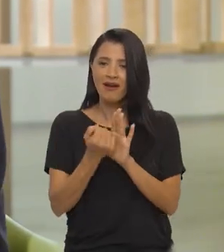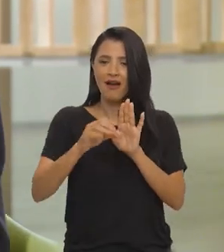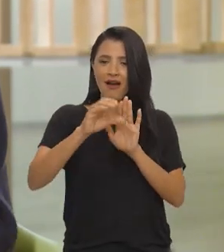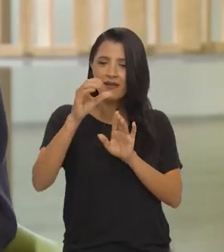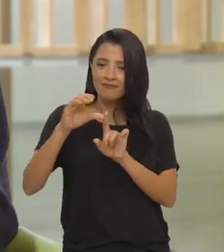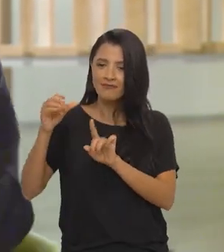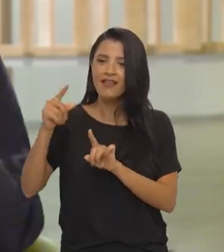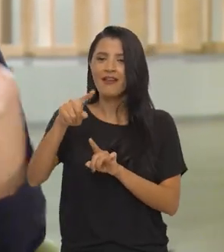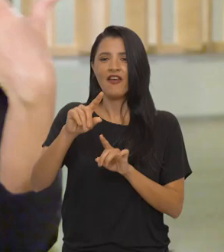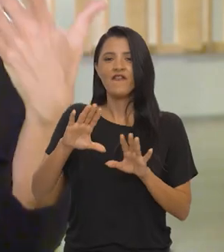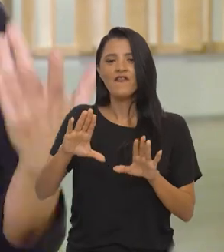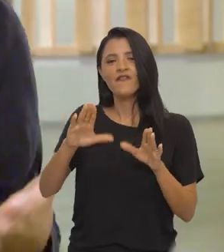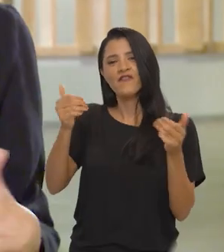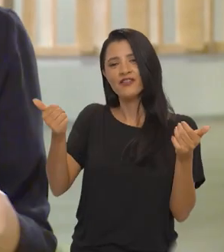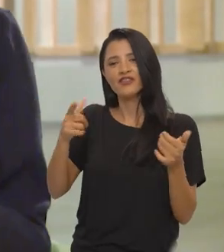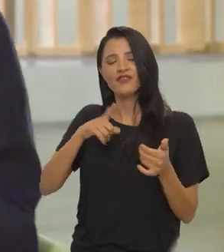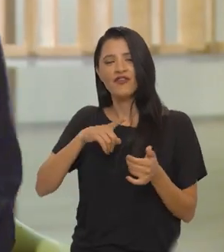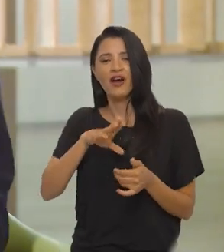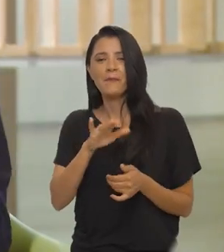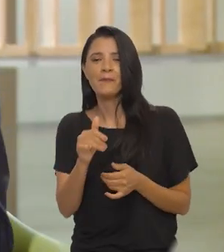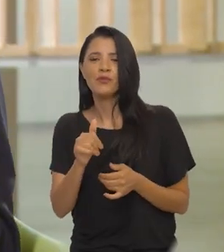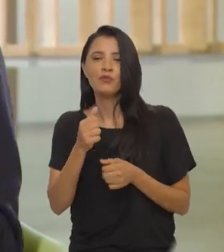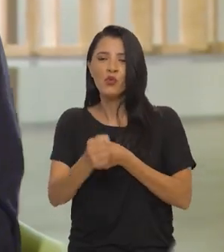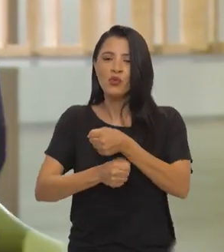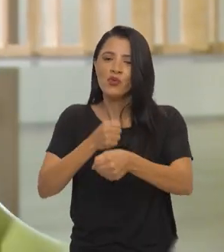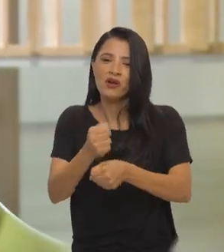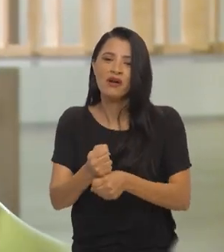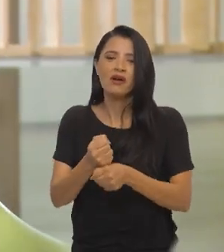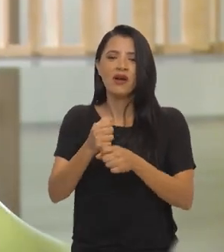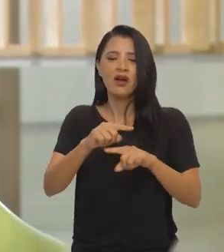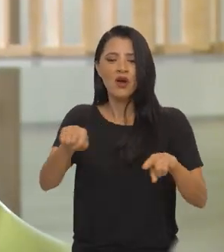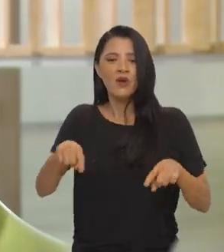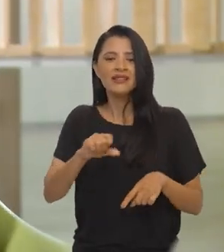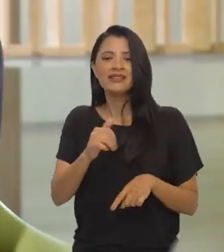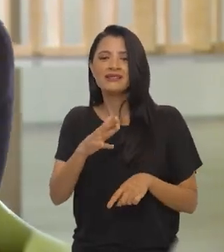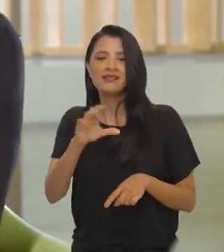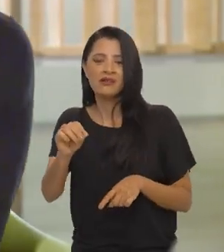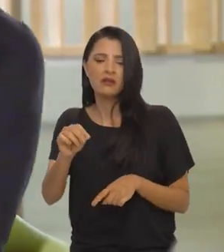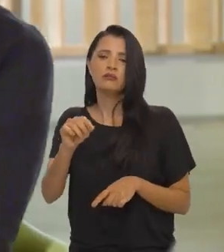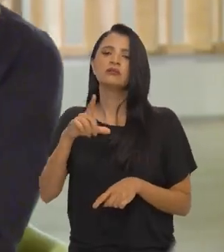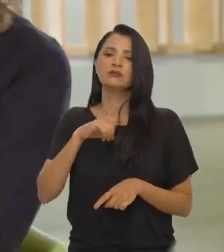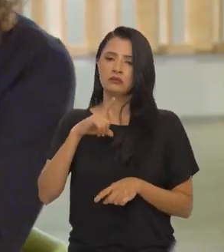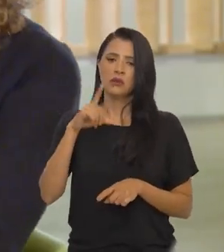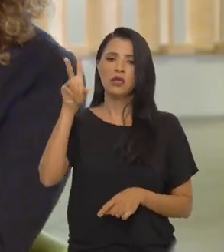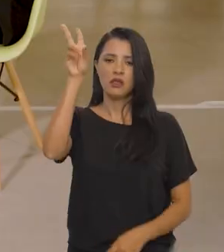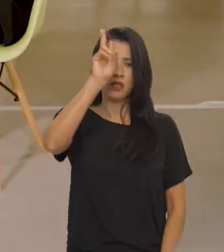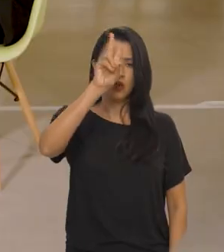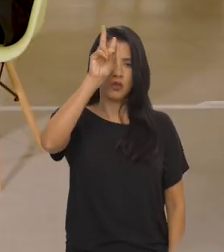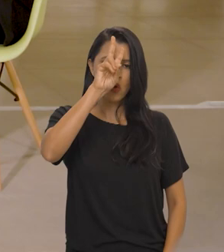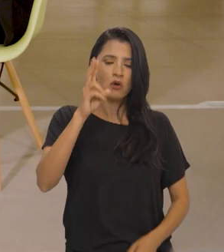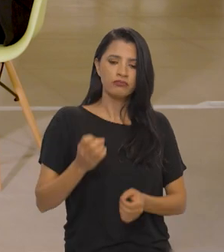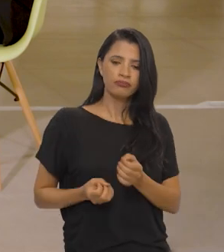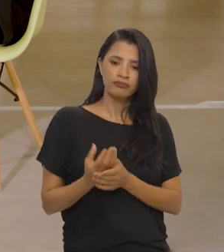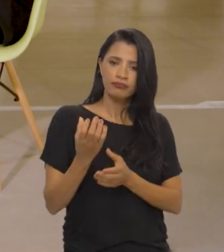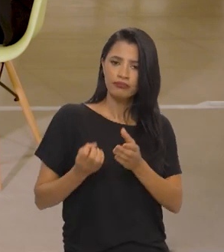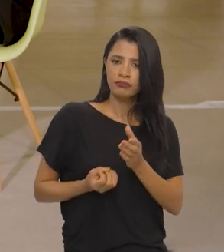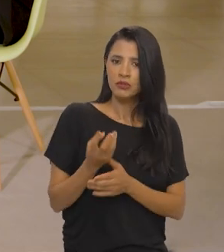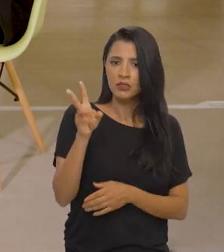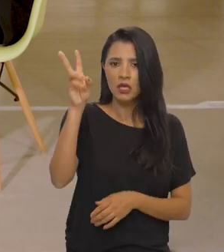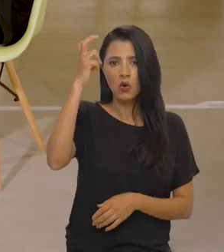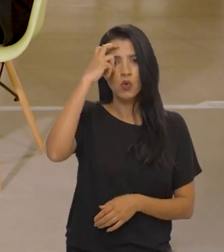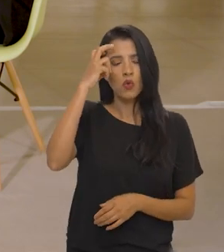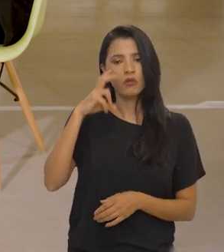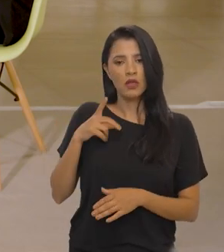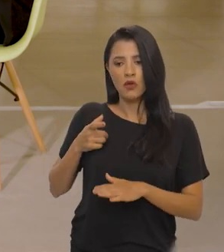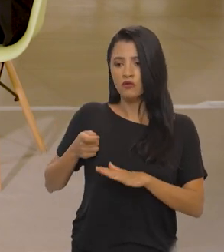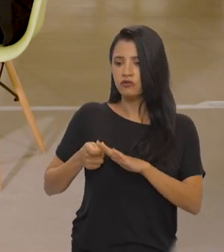calendarizados, que são os festivais, bienais, salões. Então, tem na história da produção cultural